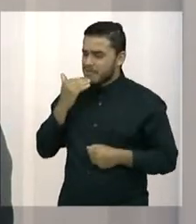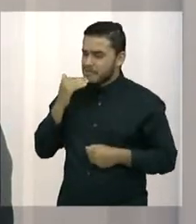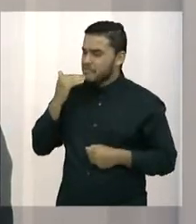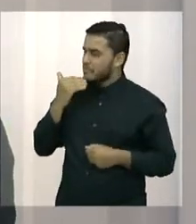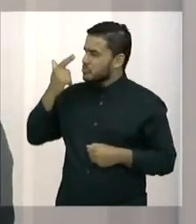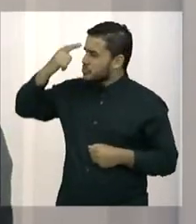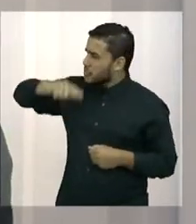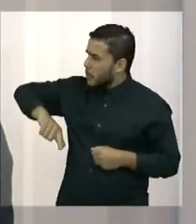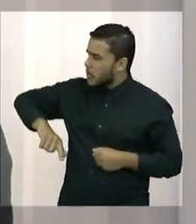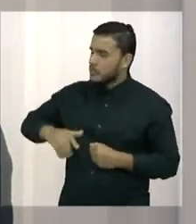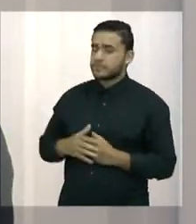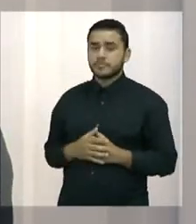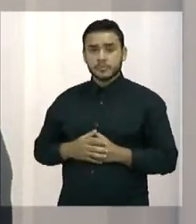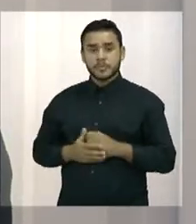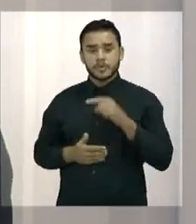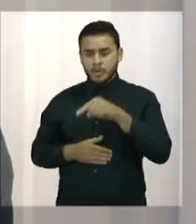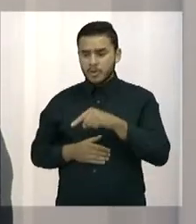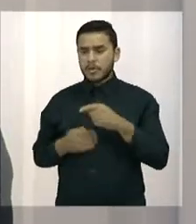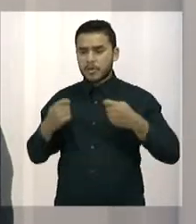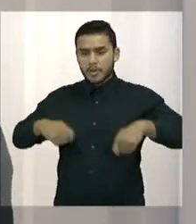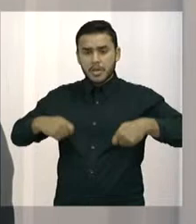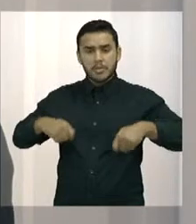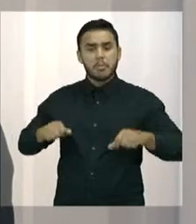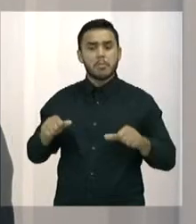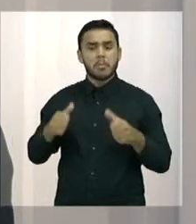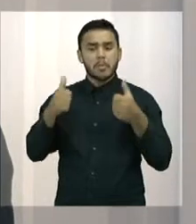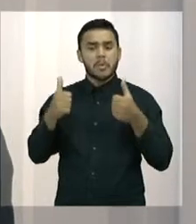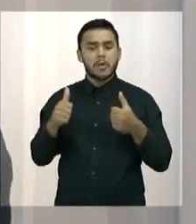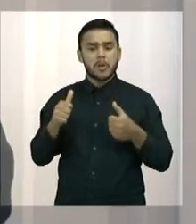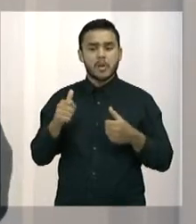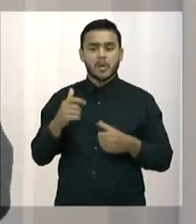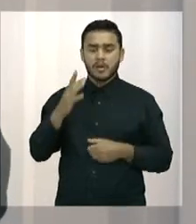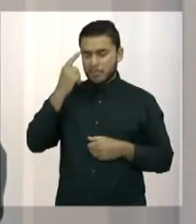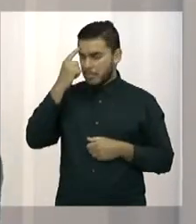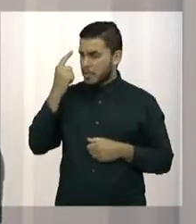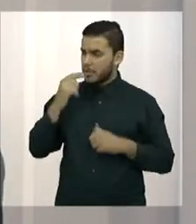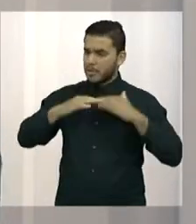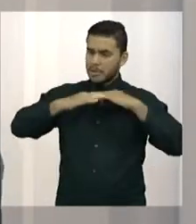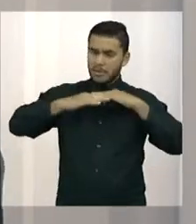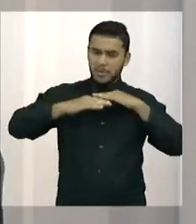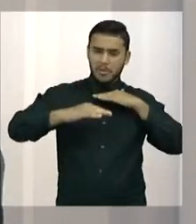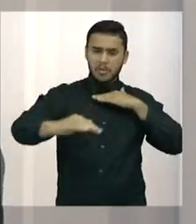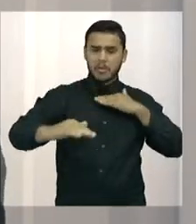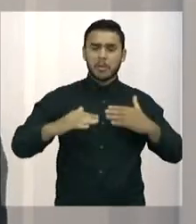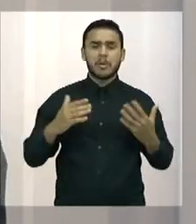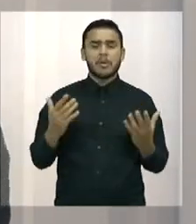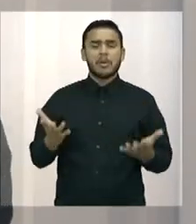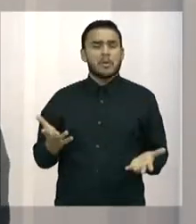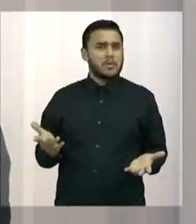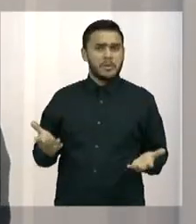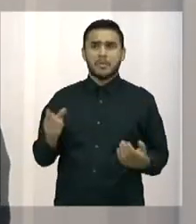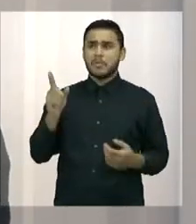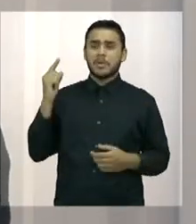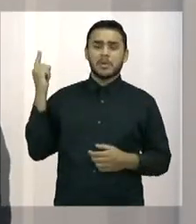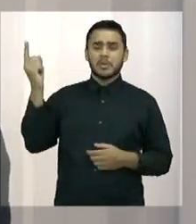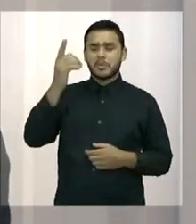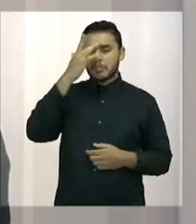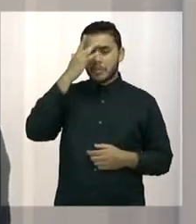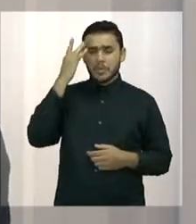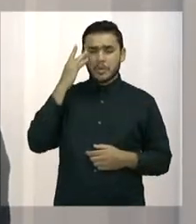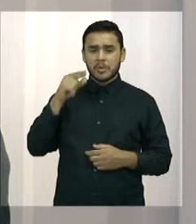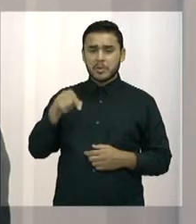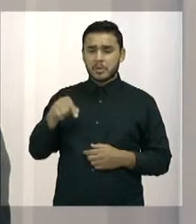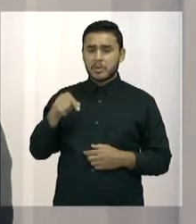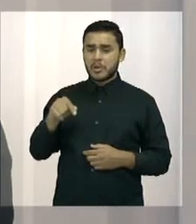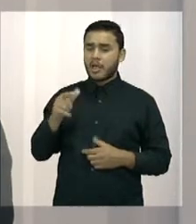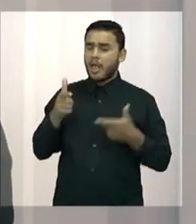de forma... Eu acho que, até utilizando algumas piadas que a gente consegue ouvir aí no dia a dia, nas ruas, são asfalto